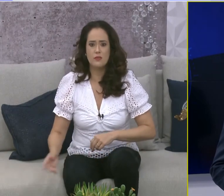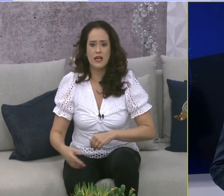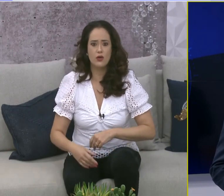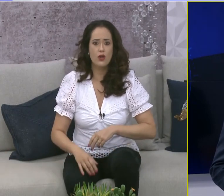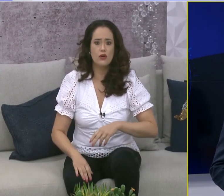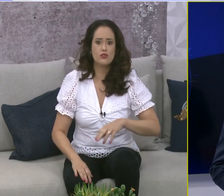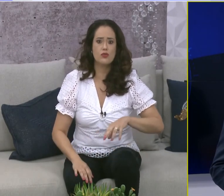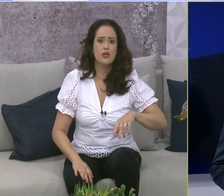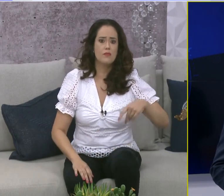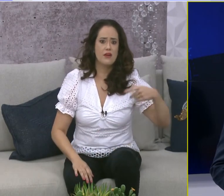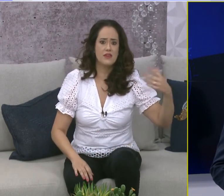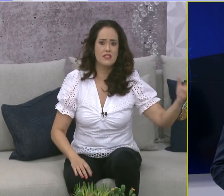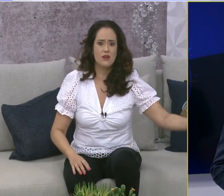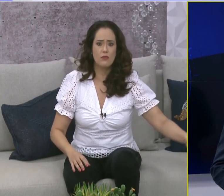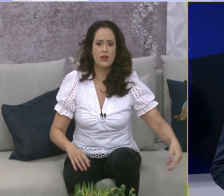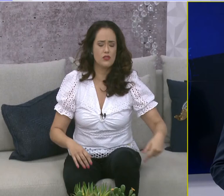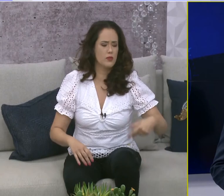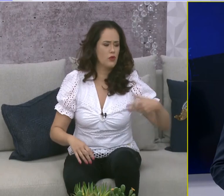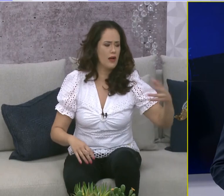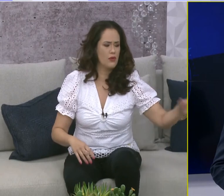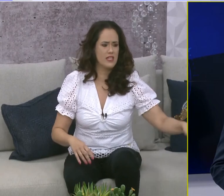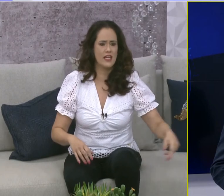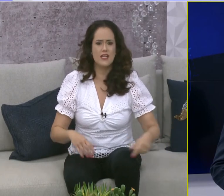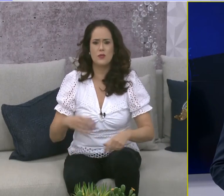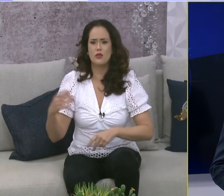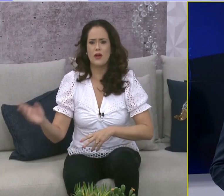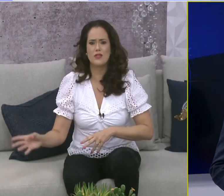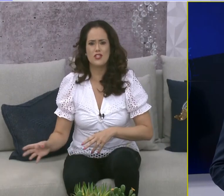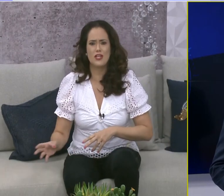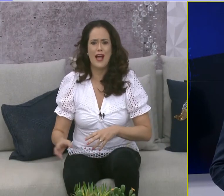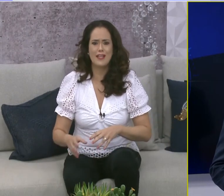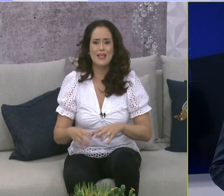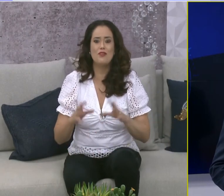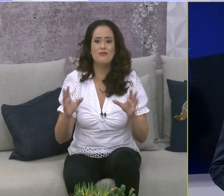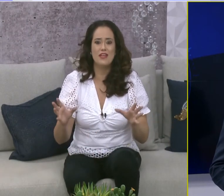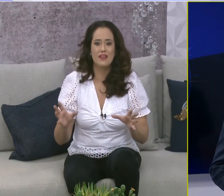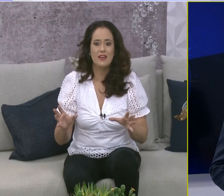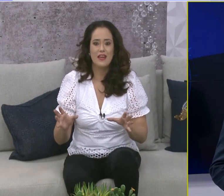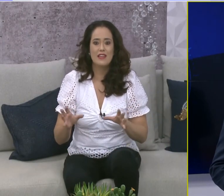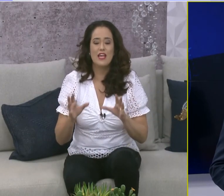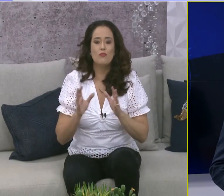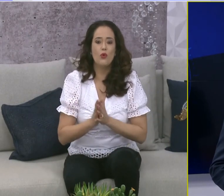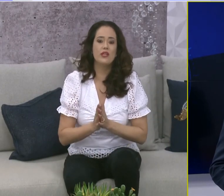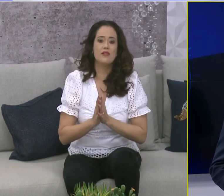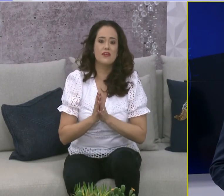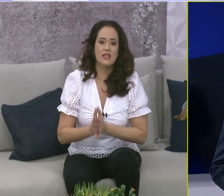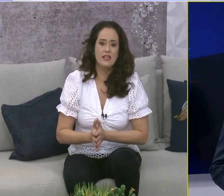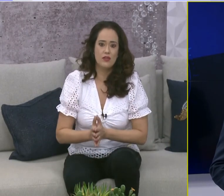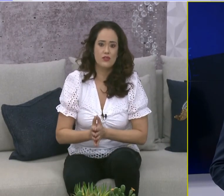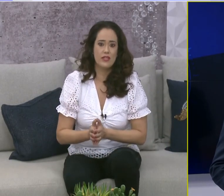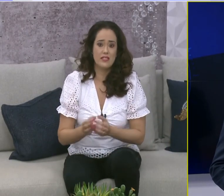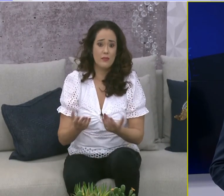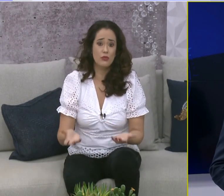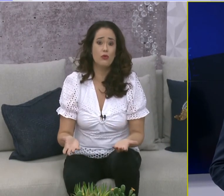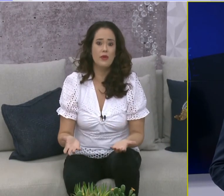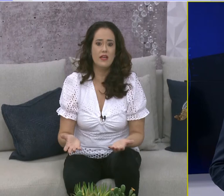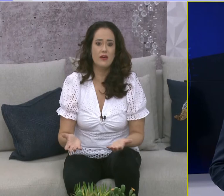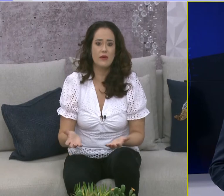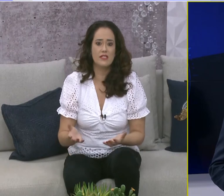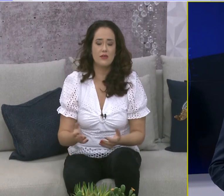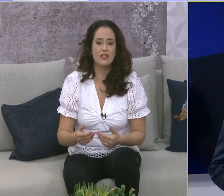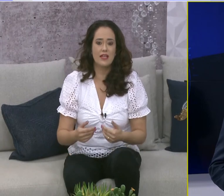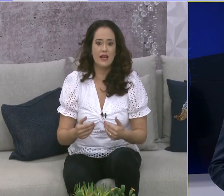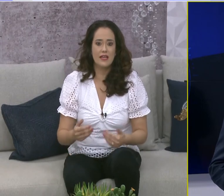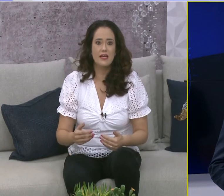algum remédio milagroso, para fazer alguma coisa, para tomar coisa quente, para tomar coisa gelada, enfim. Tem muita fake news. Eu queria saber a tua